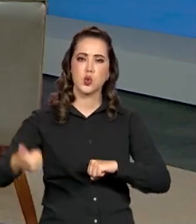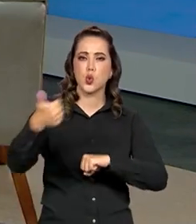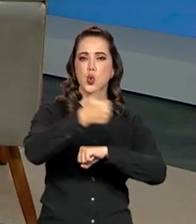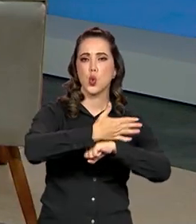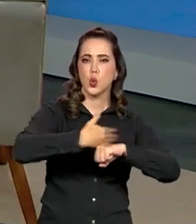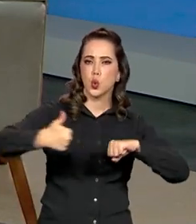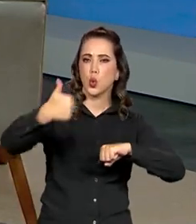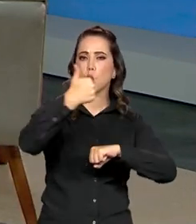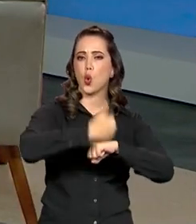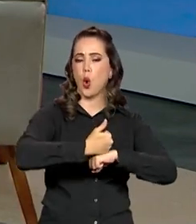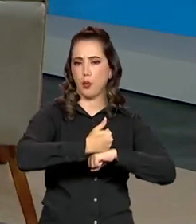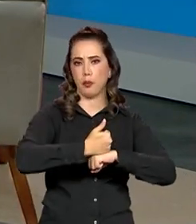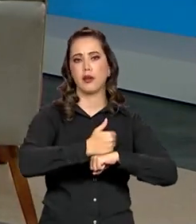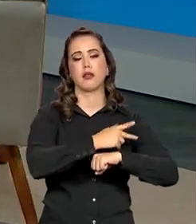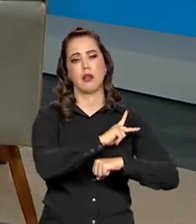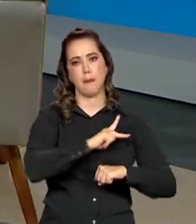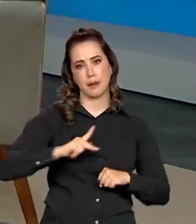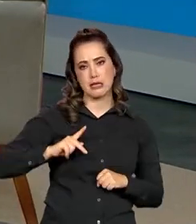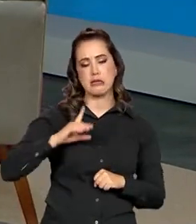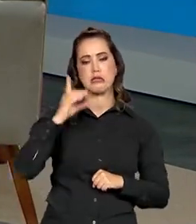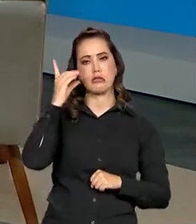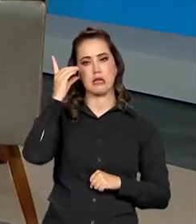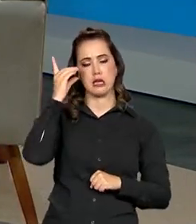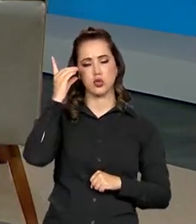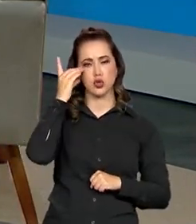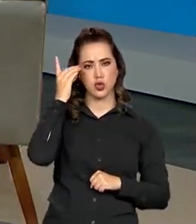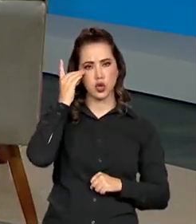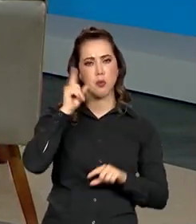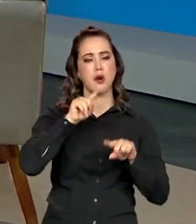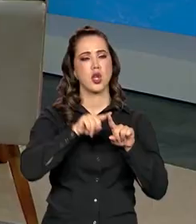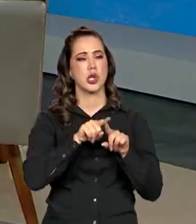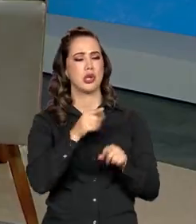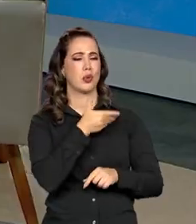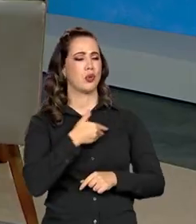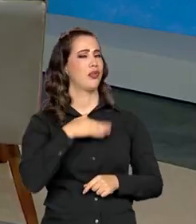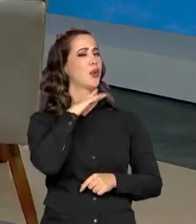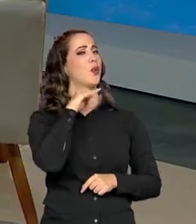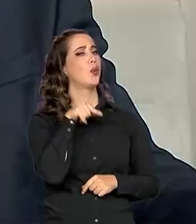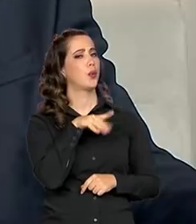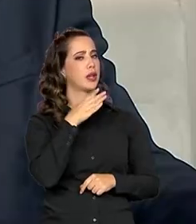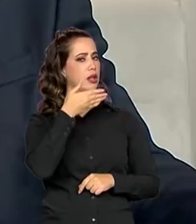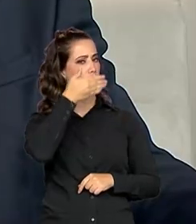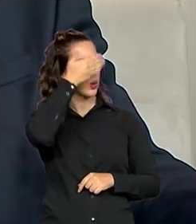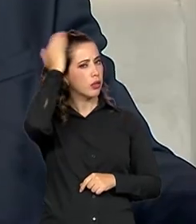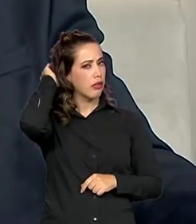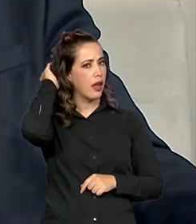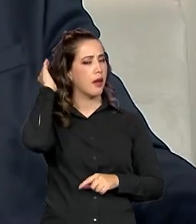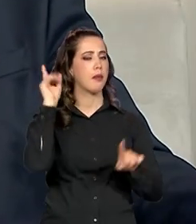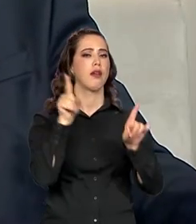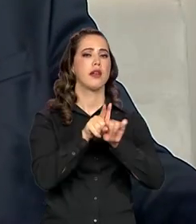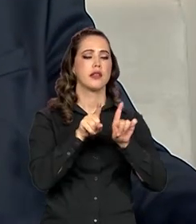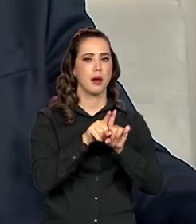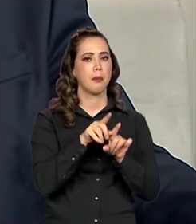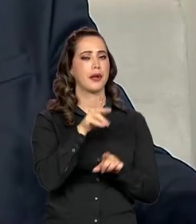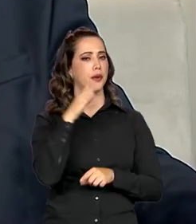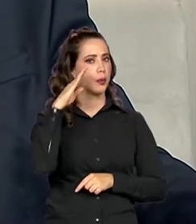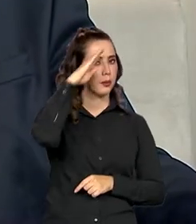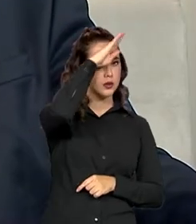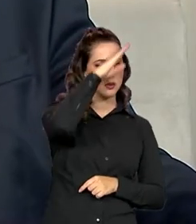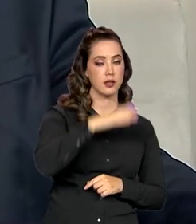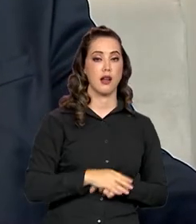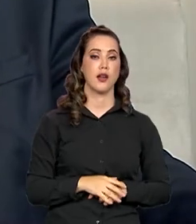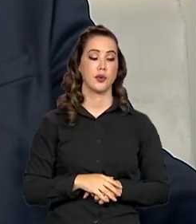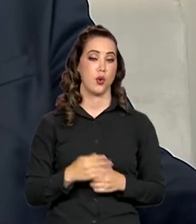Dilma e o governo tenebroso do Temer e do Bolsonaro, o salário mínimo hoje estaria valendo R$.396.